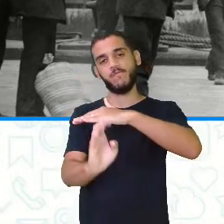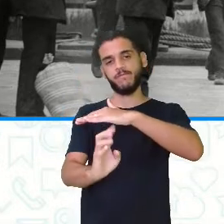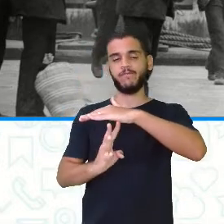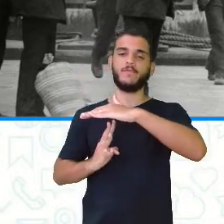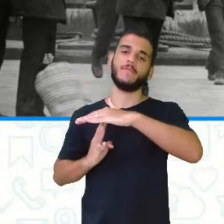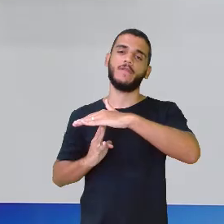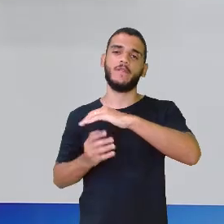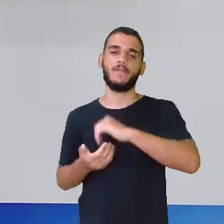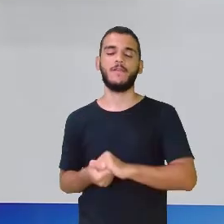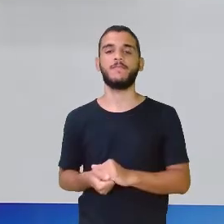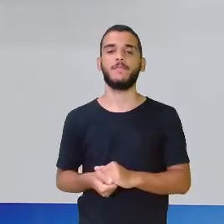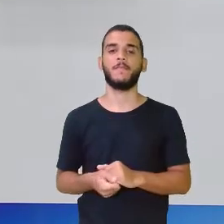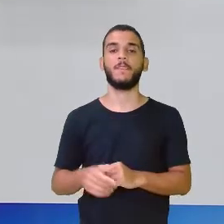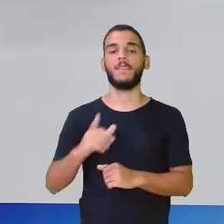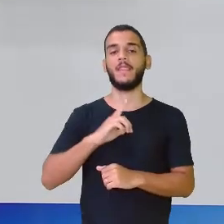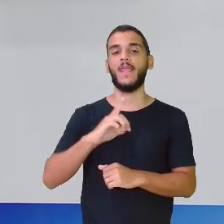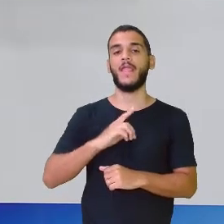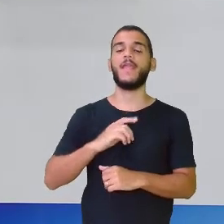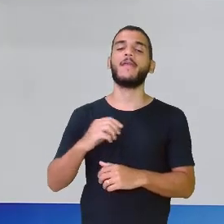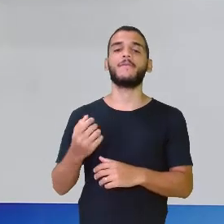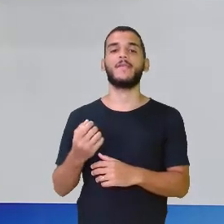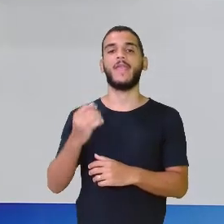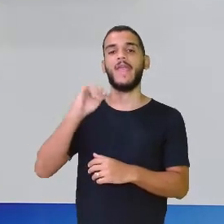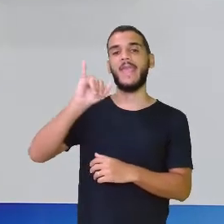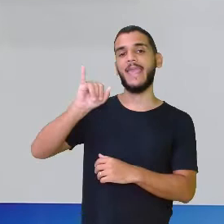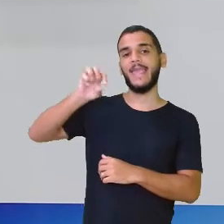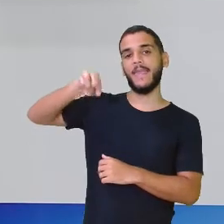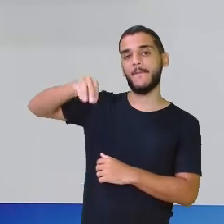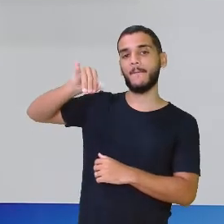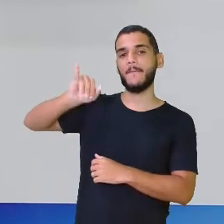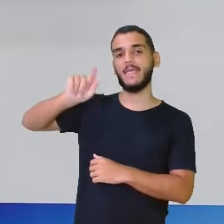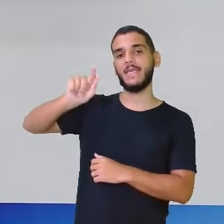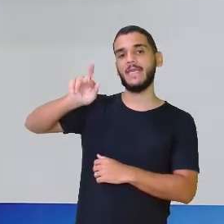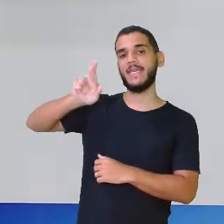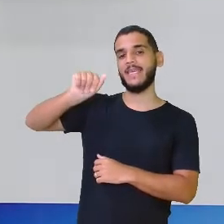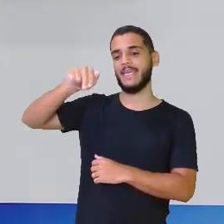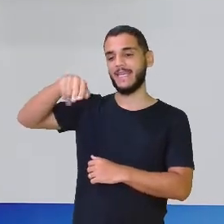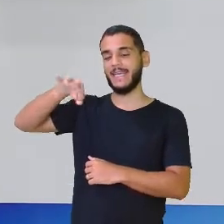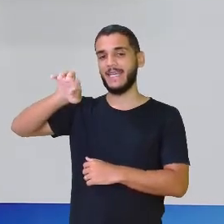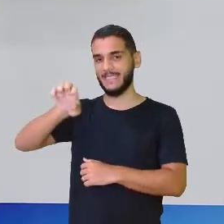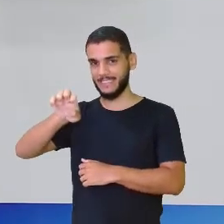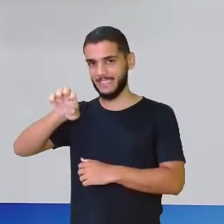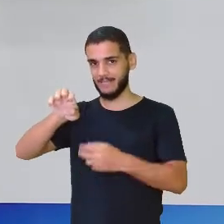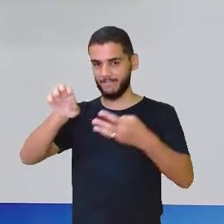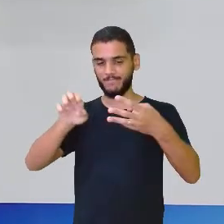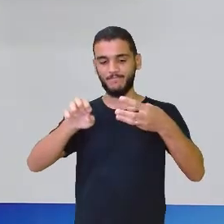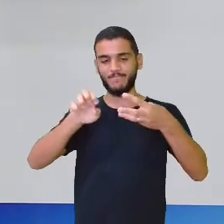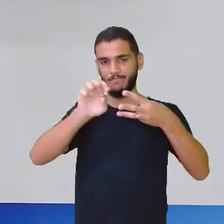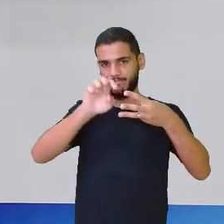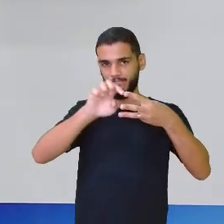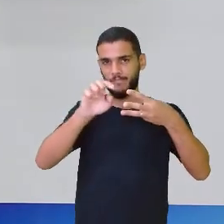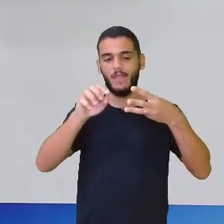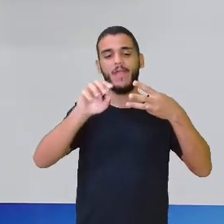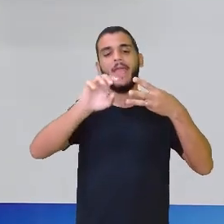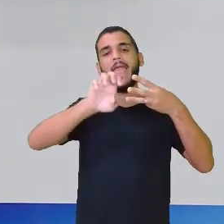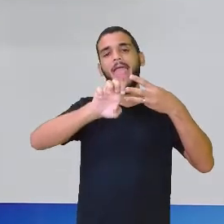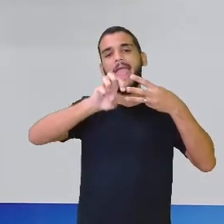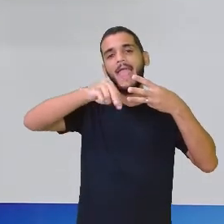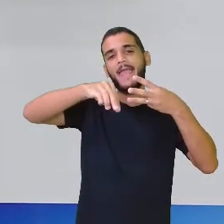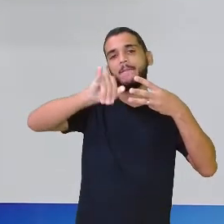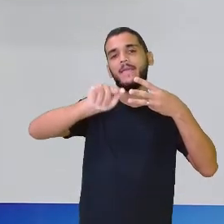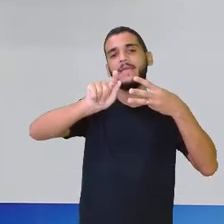imigrante com I e emigrante com E. São duas coisas distintas. O termo é bem